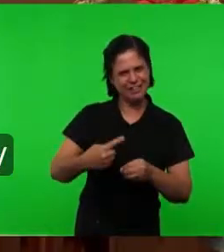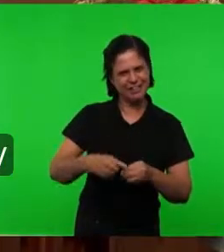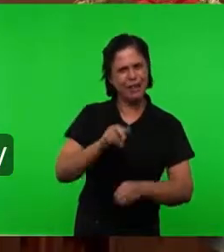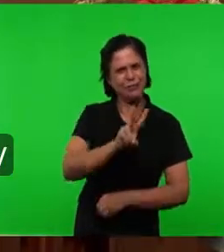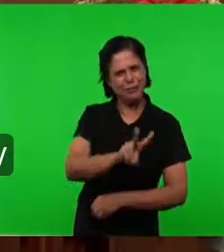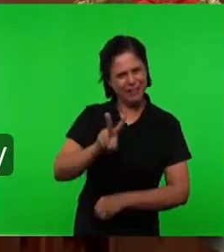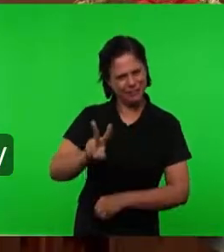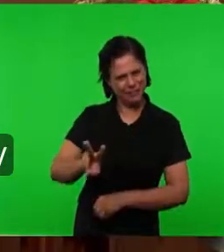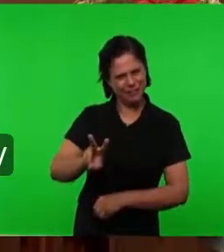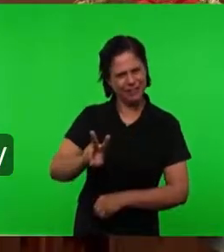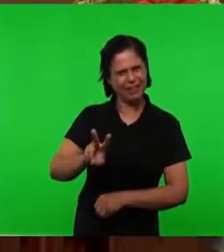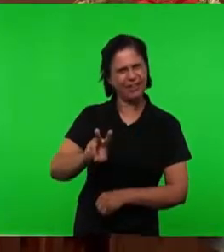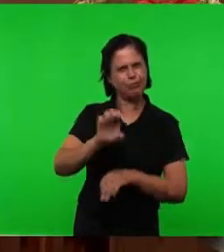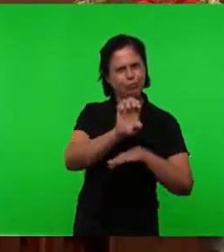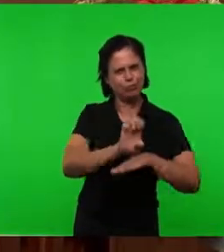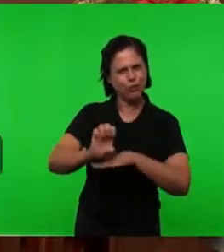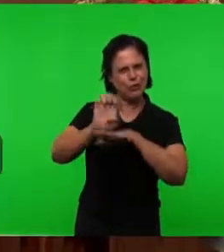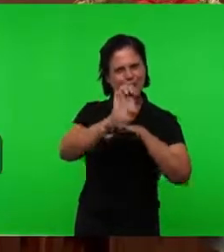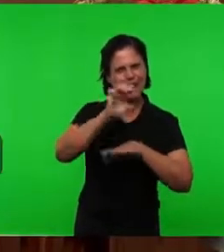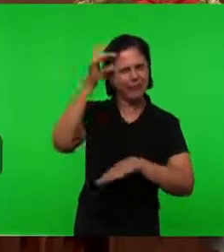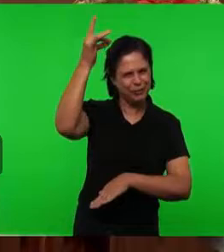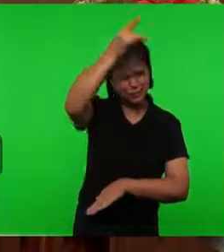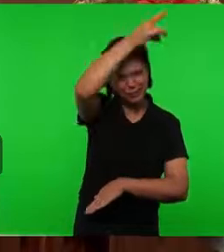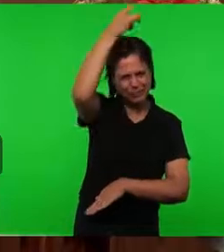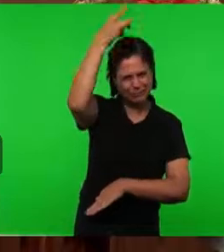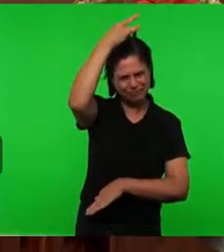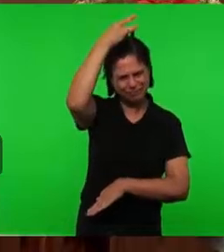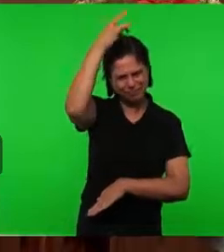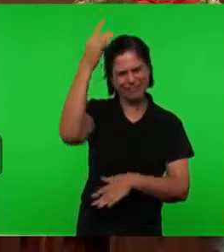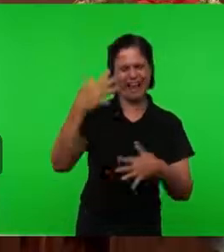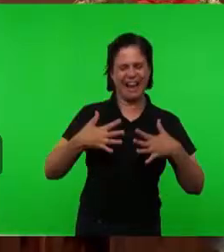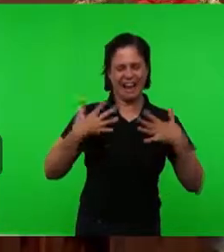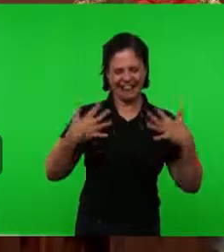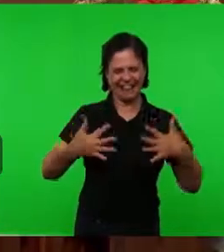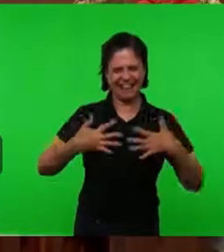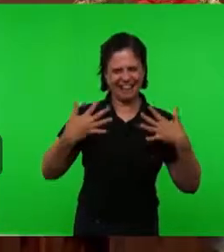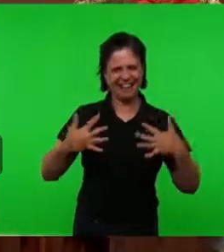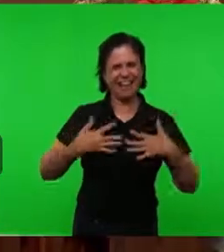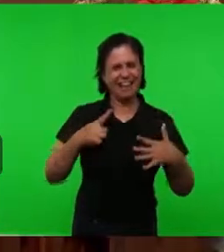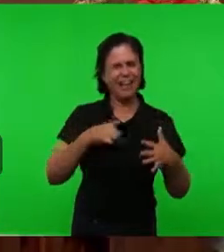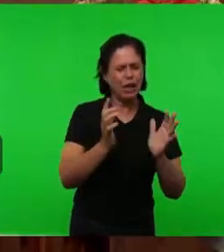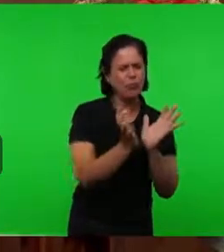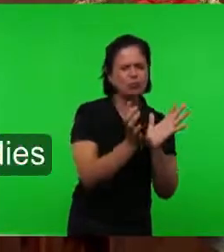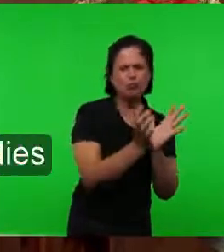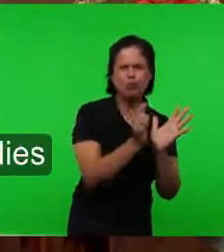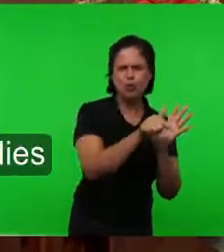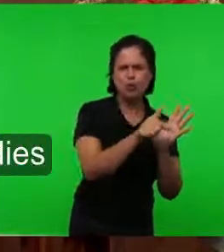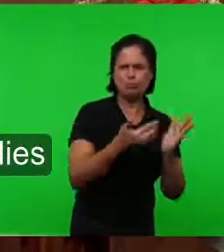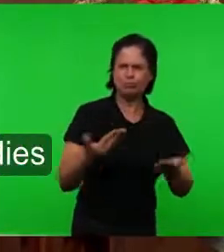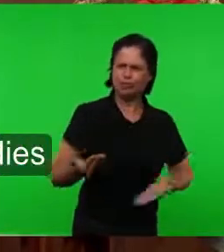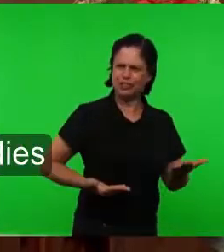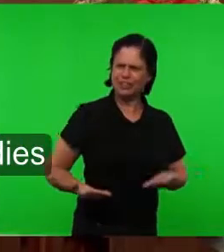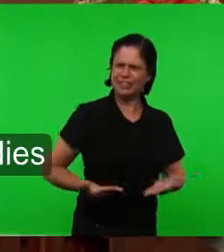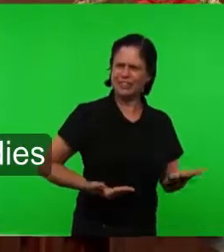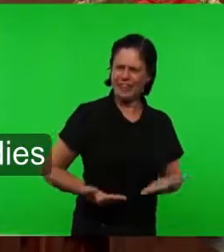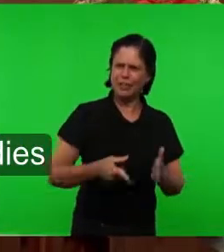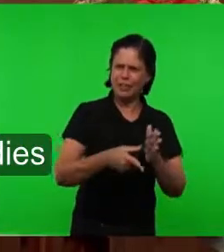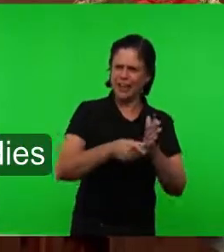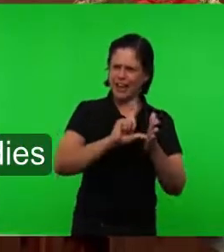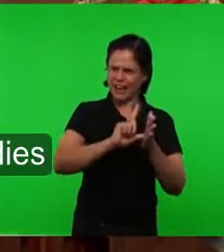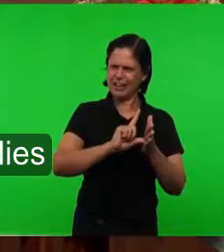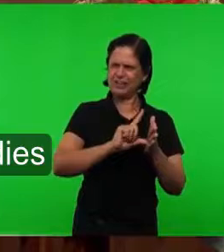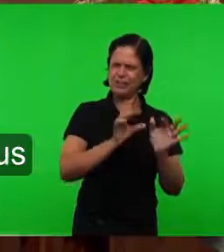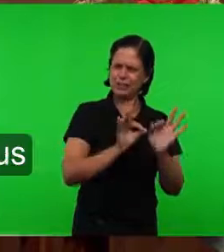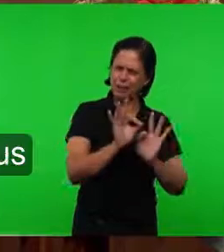Espírito Santo Com muita alegria por estar aqui conosco, algum grupo de irmãos Irmãos que participaram da